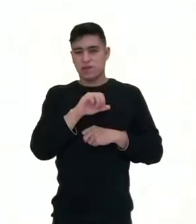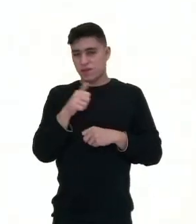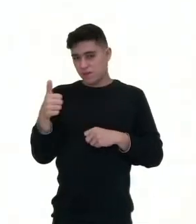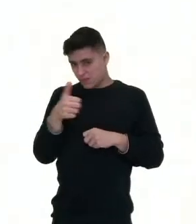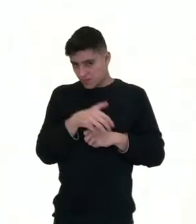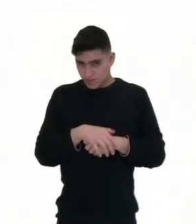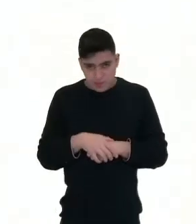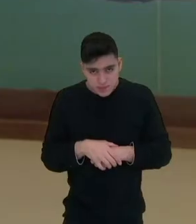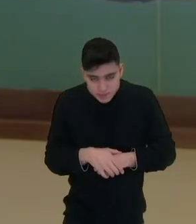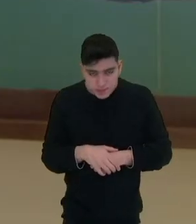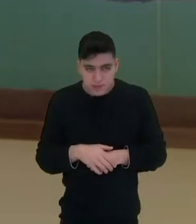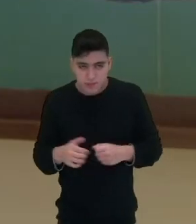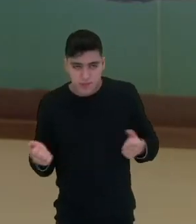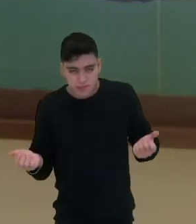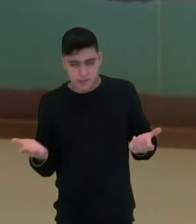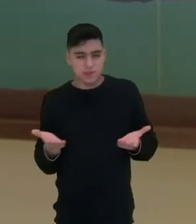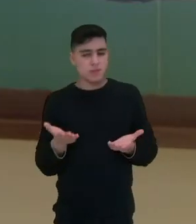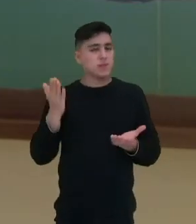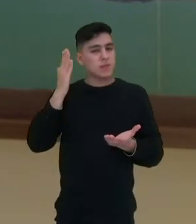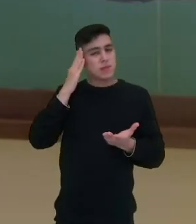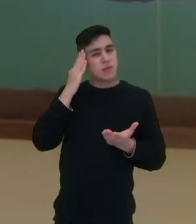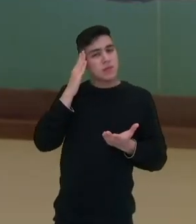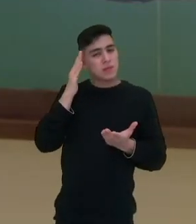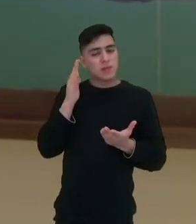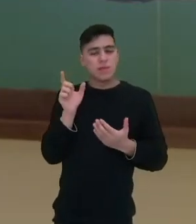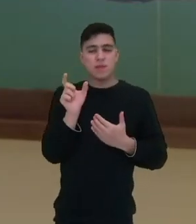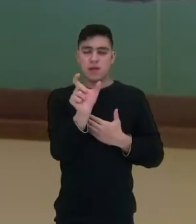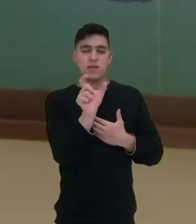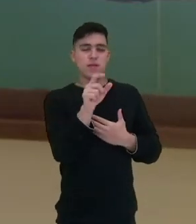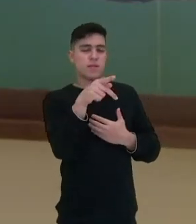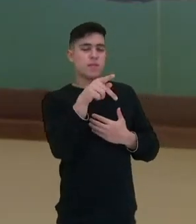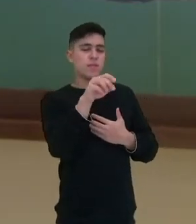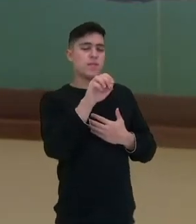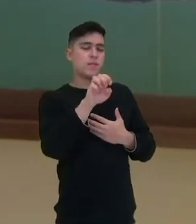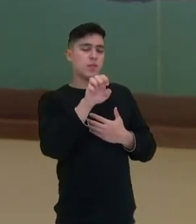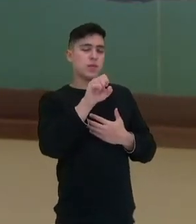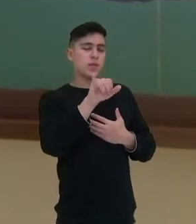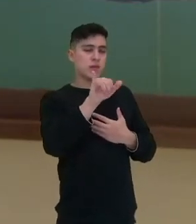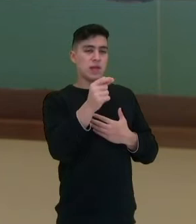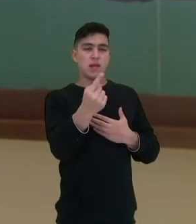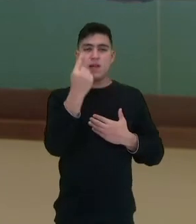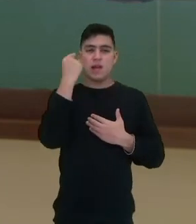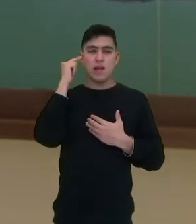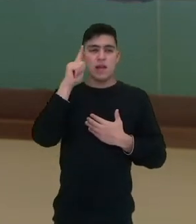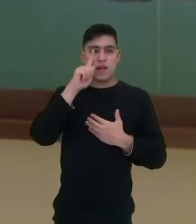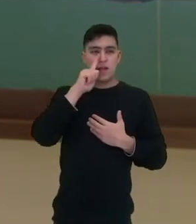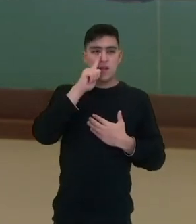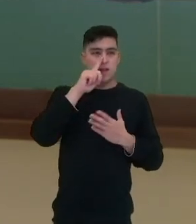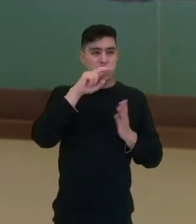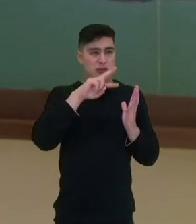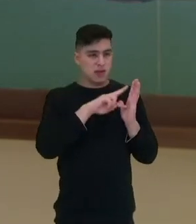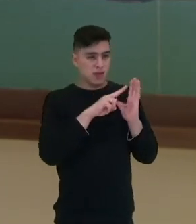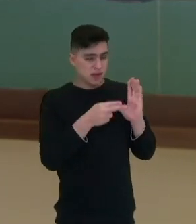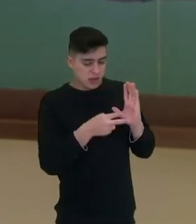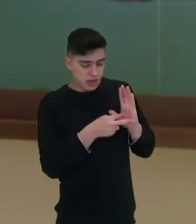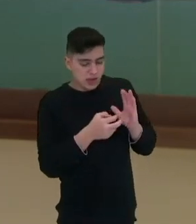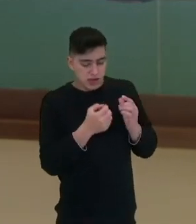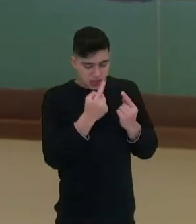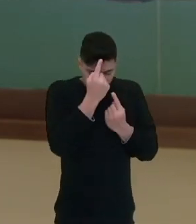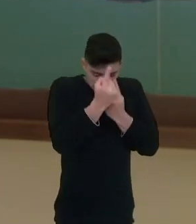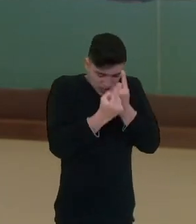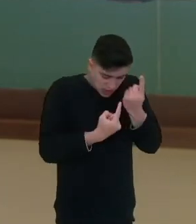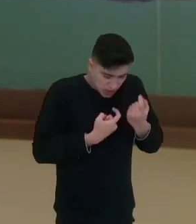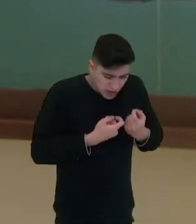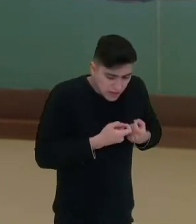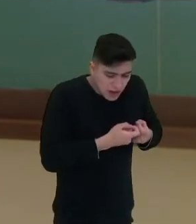Agora, sabe a origem da palavra poesia? É do grego e significa fazer, criar,